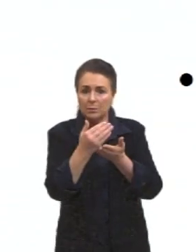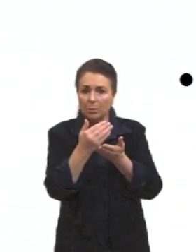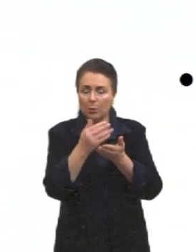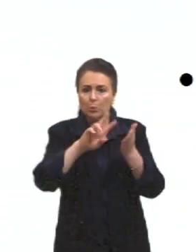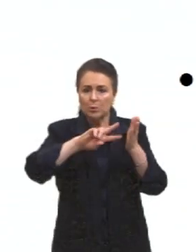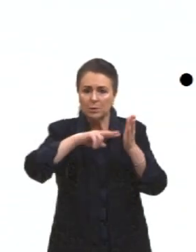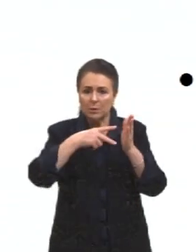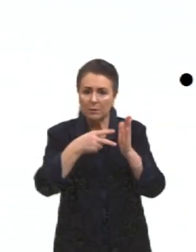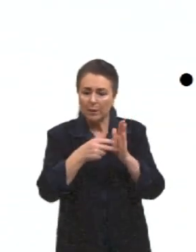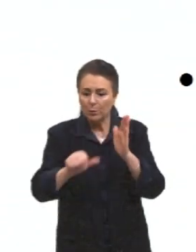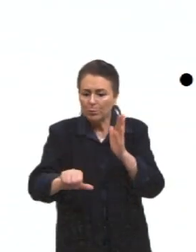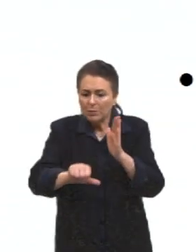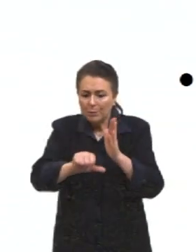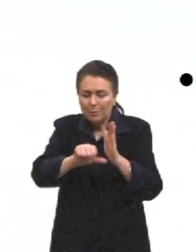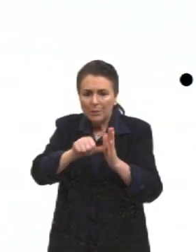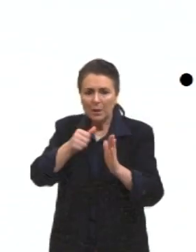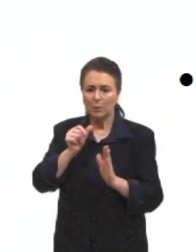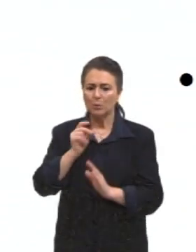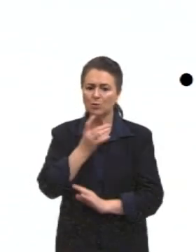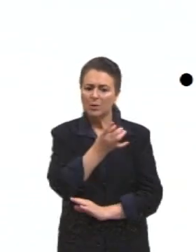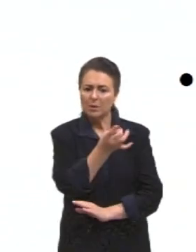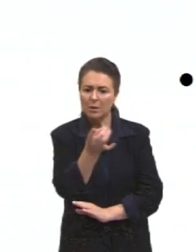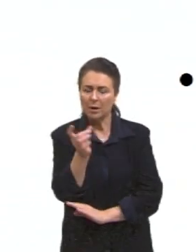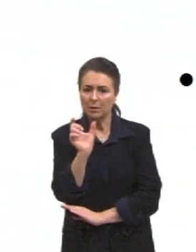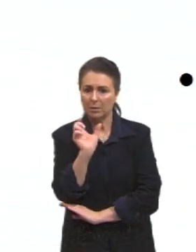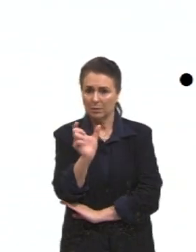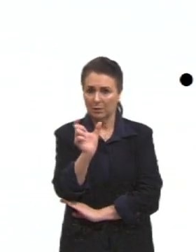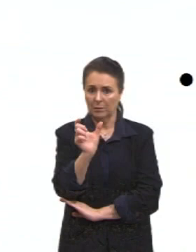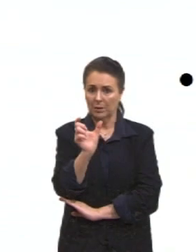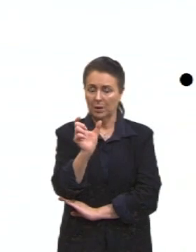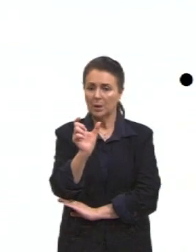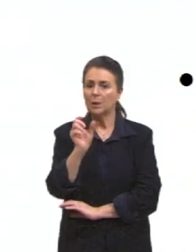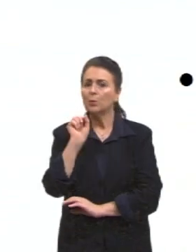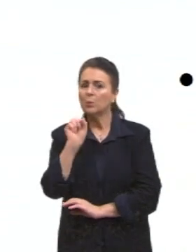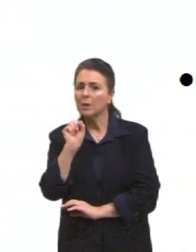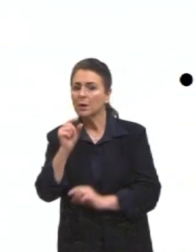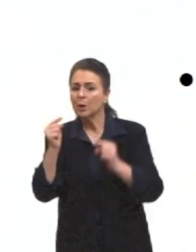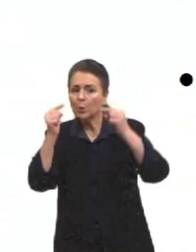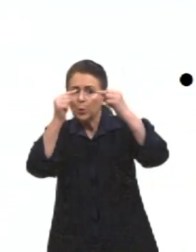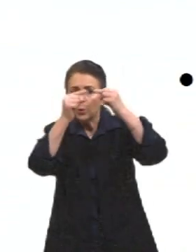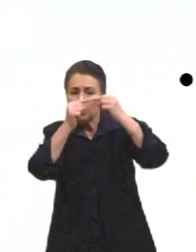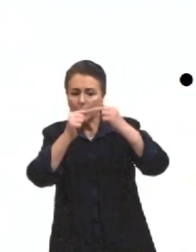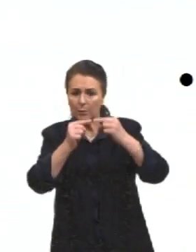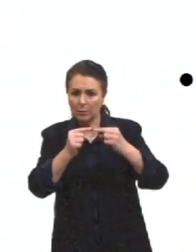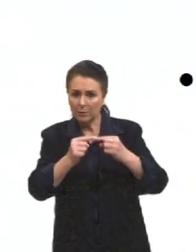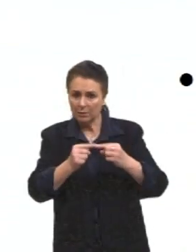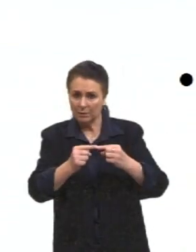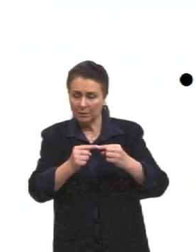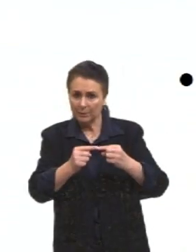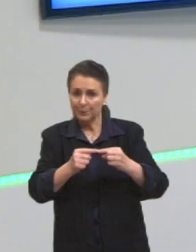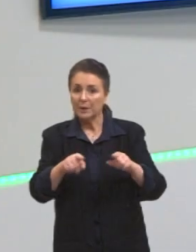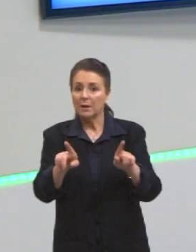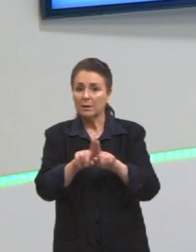significado primeiro dela, e a que ele pode ser associado. É disso que fala o nosso segundo item aqui. Além de explicar, né,